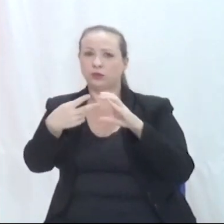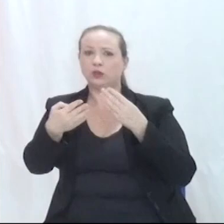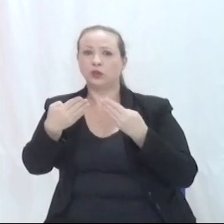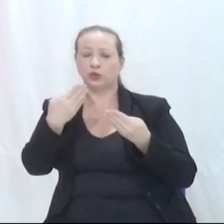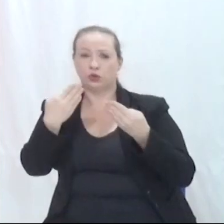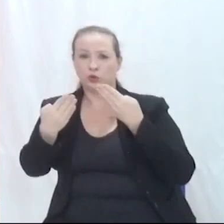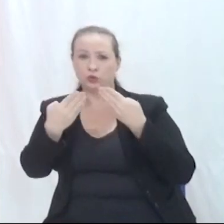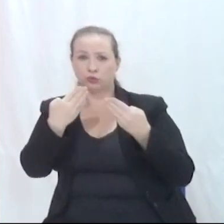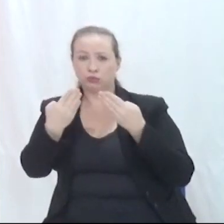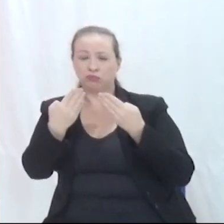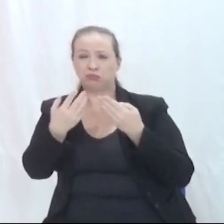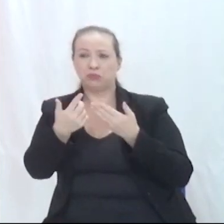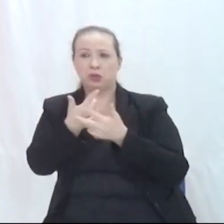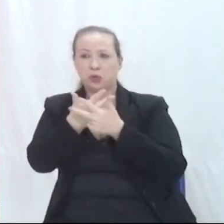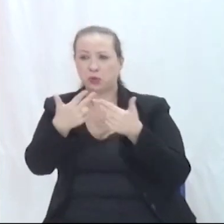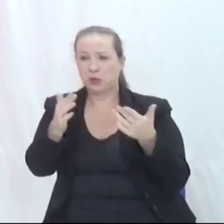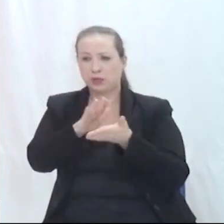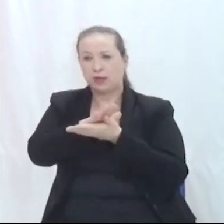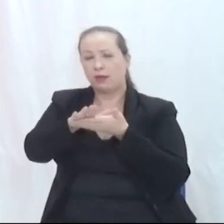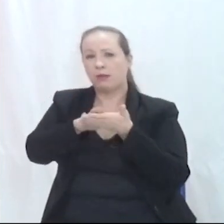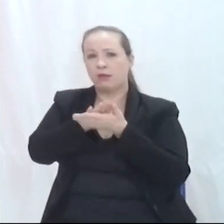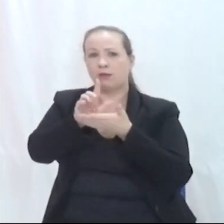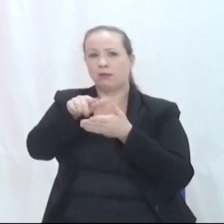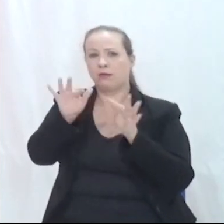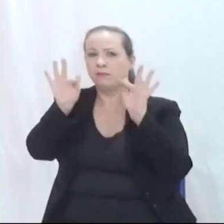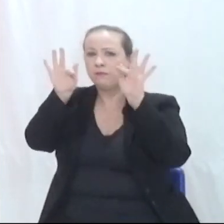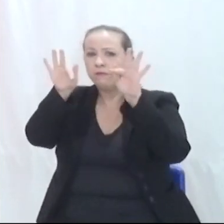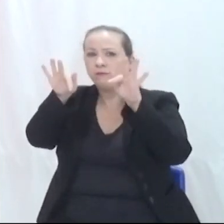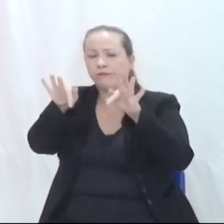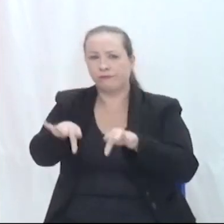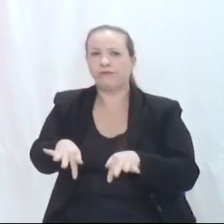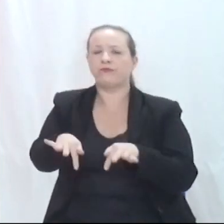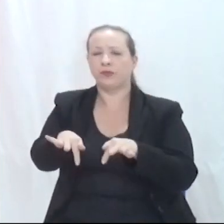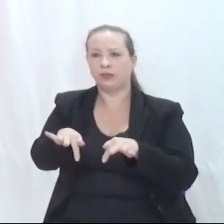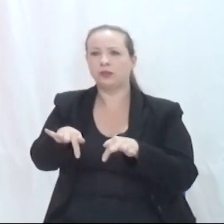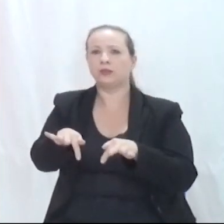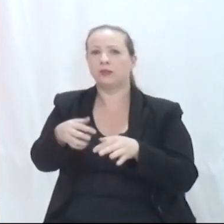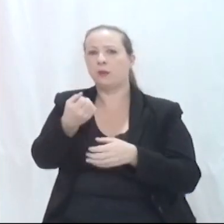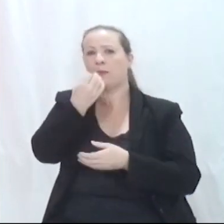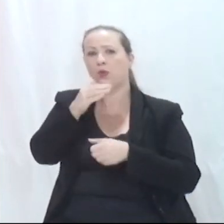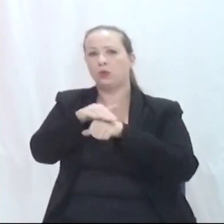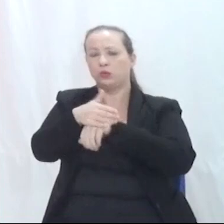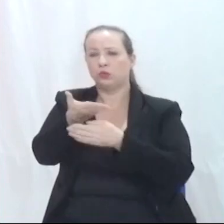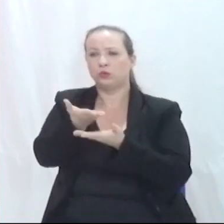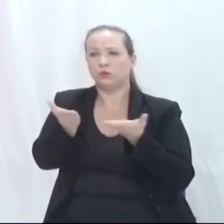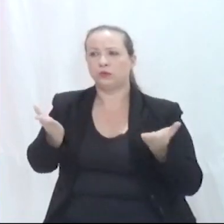Nada mais havendo a tratar, declaro encerrada a audiência pública e uma boa noite a todos.